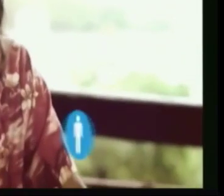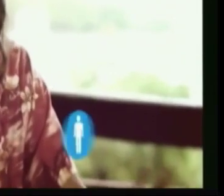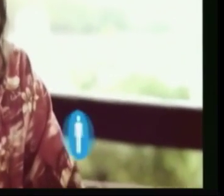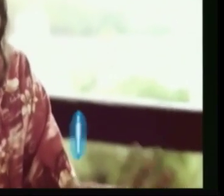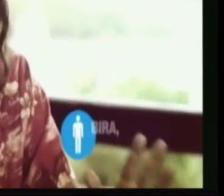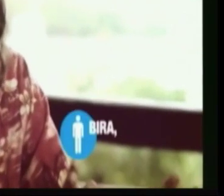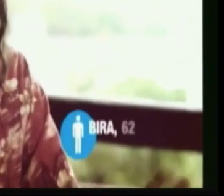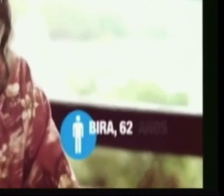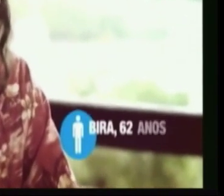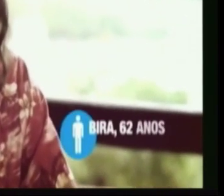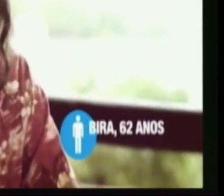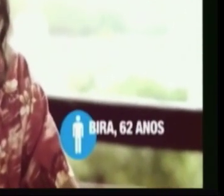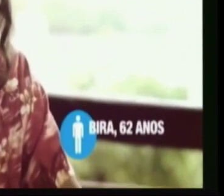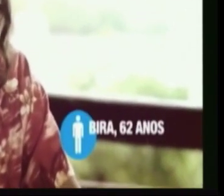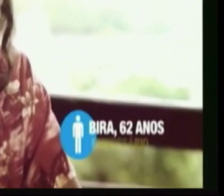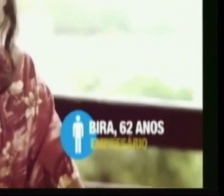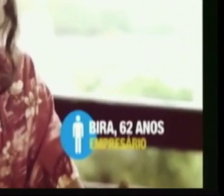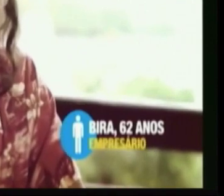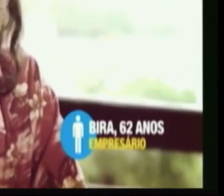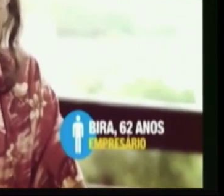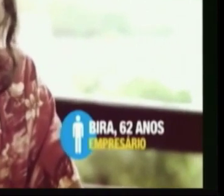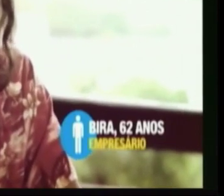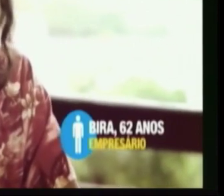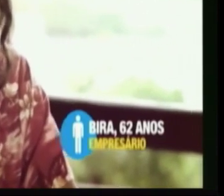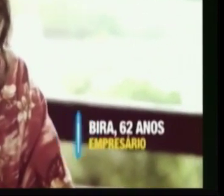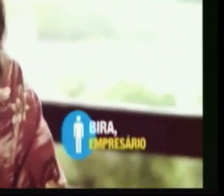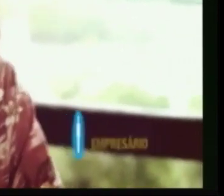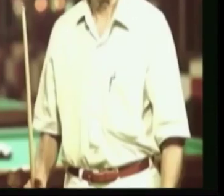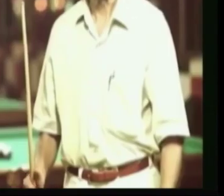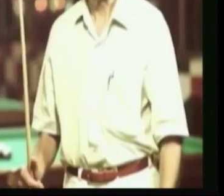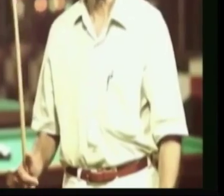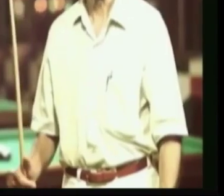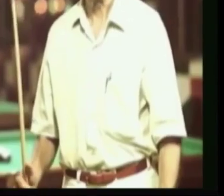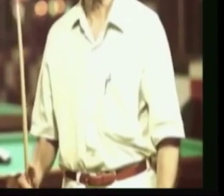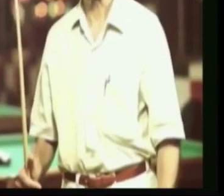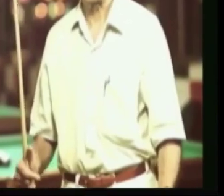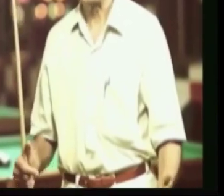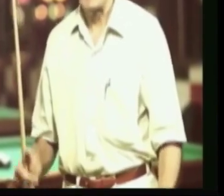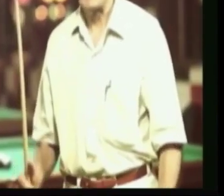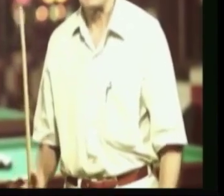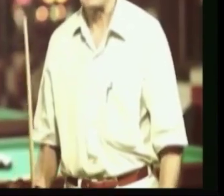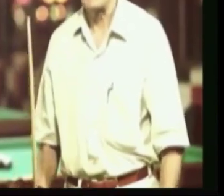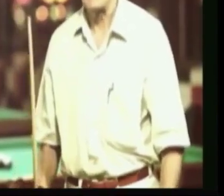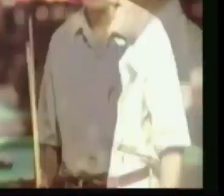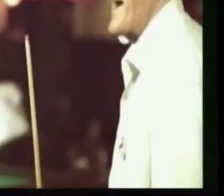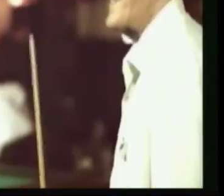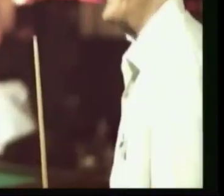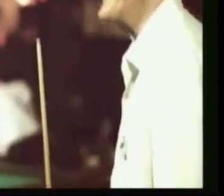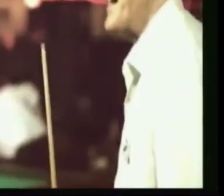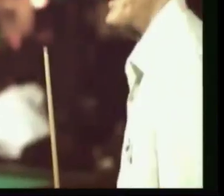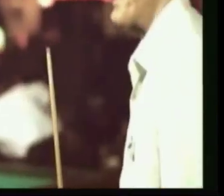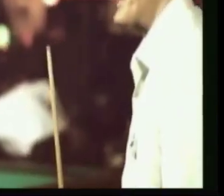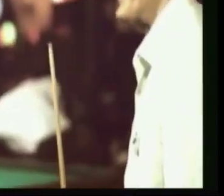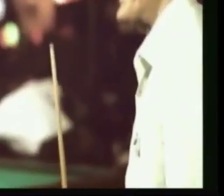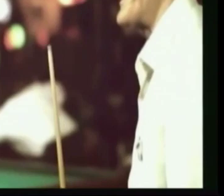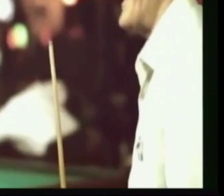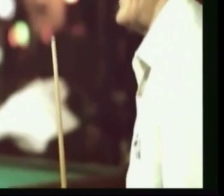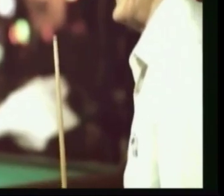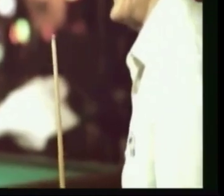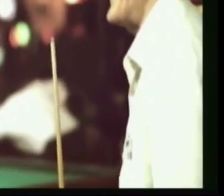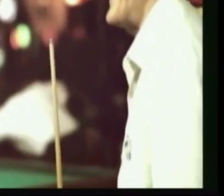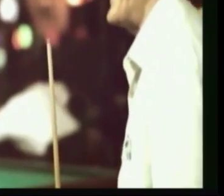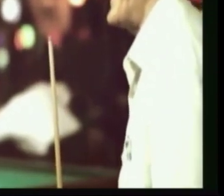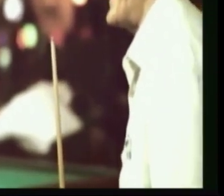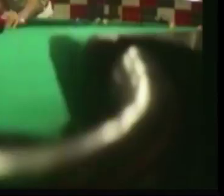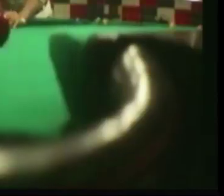Essa terceira idade de hoje não está bem assim não. Atualmente eu estou com 7, 8. 15 anos mais ou